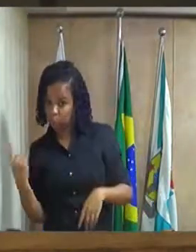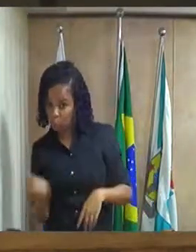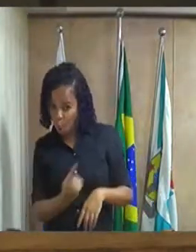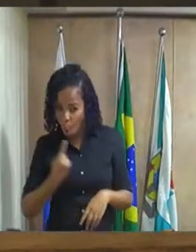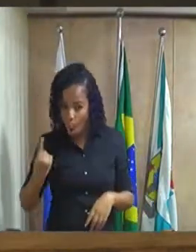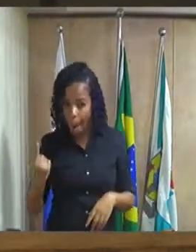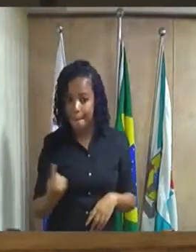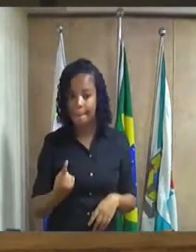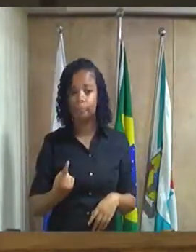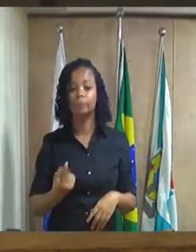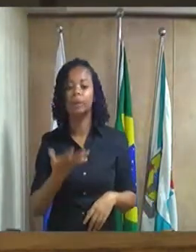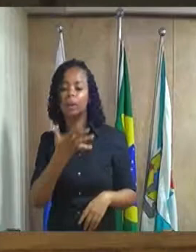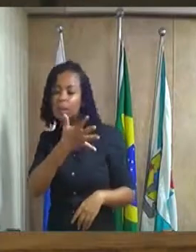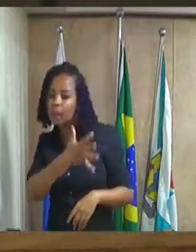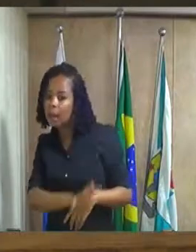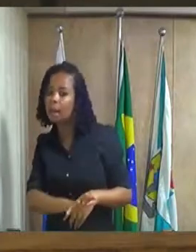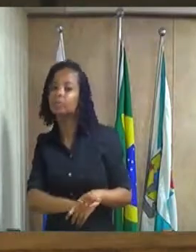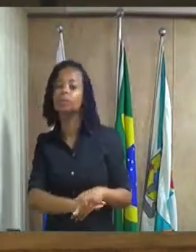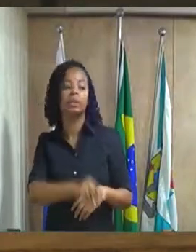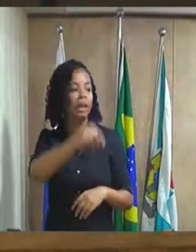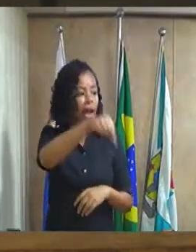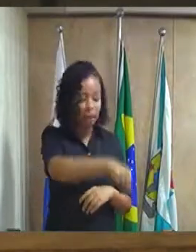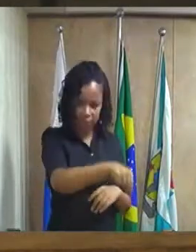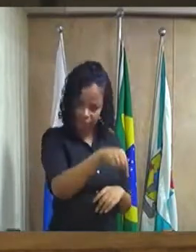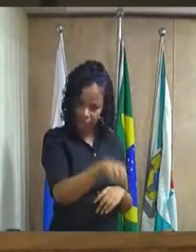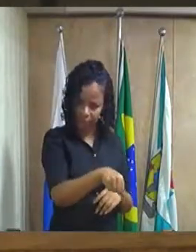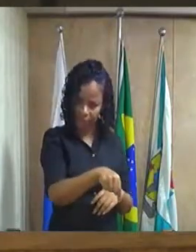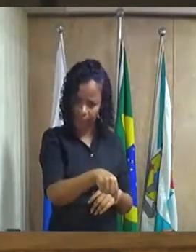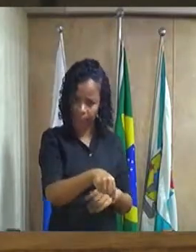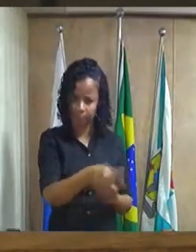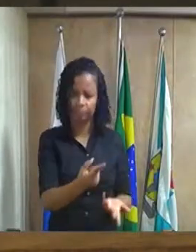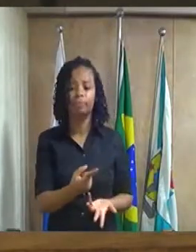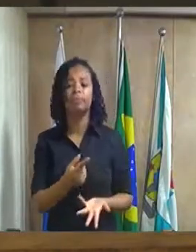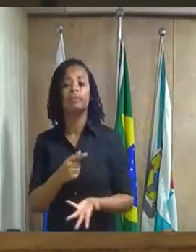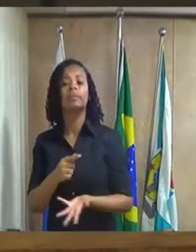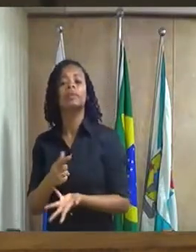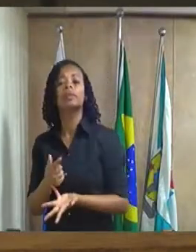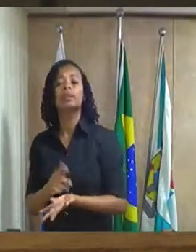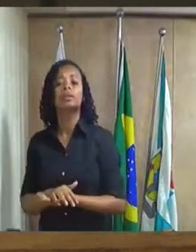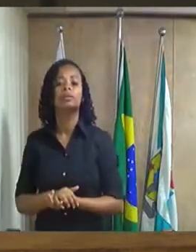não vamos aqui nós não vamos aqui